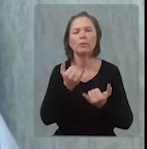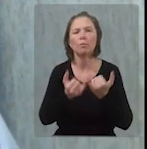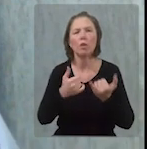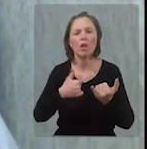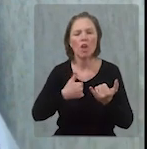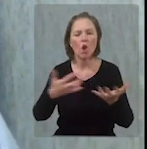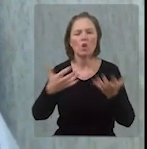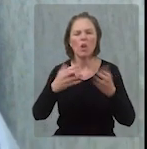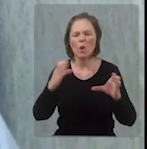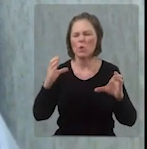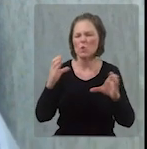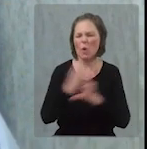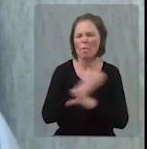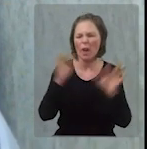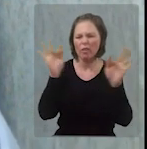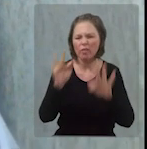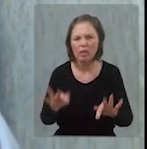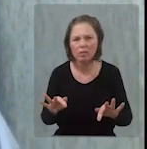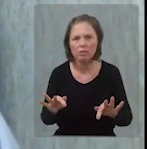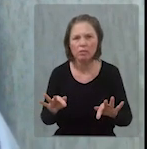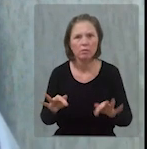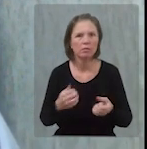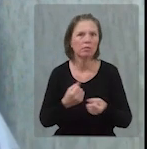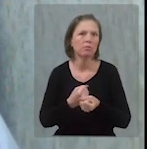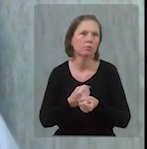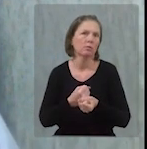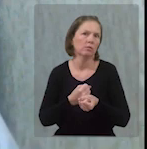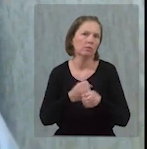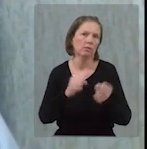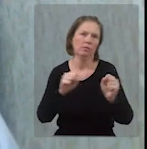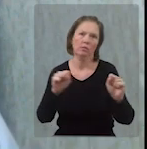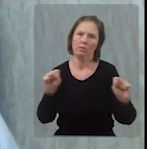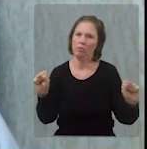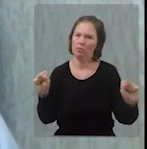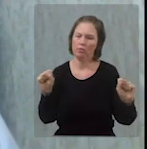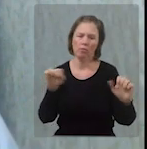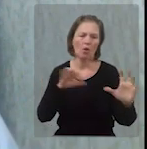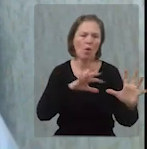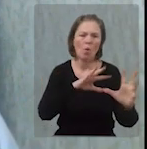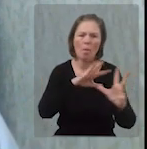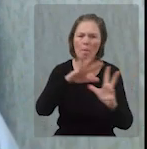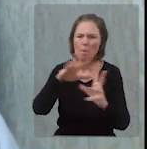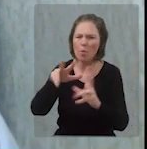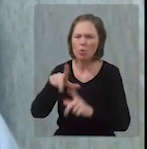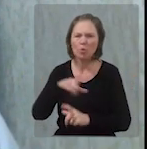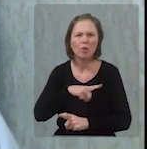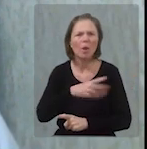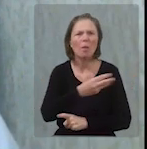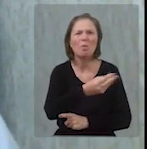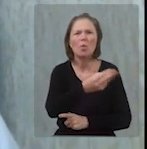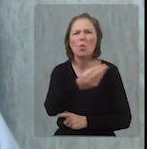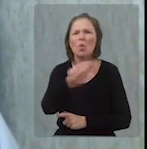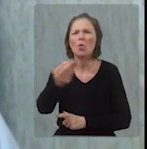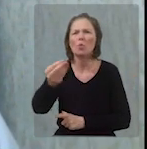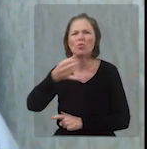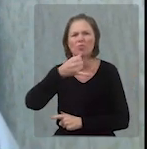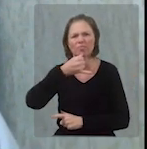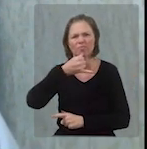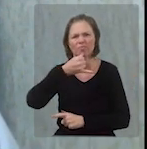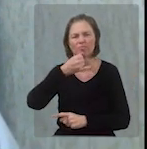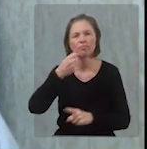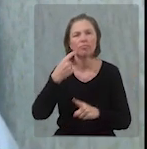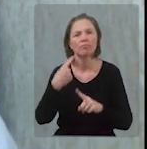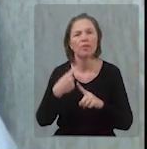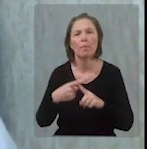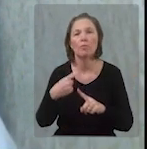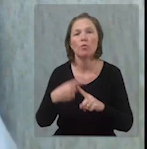tentar ser plenamente feliz. O mundo está cheio de gente aborrecida porque acredita nos pregadores de